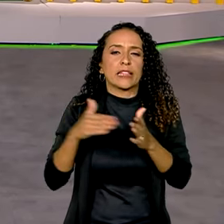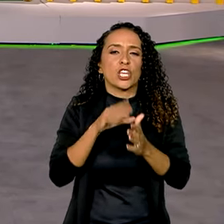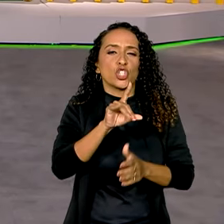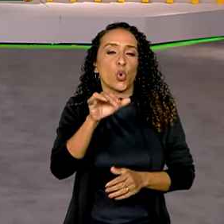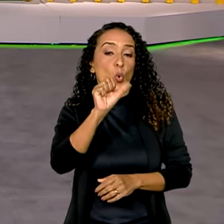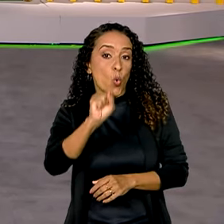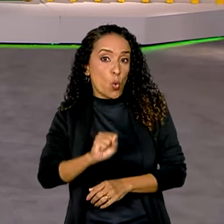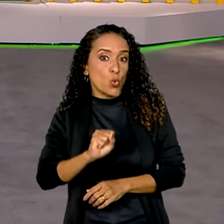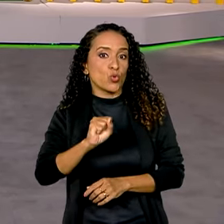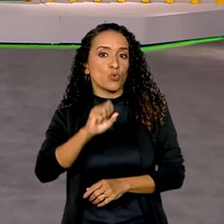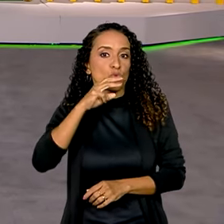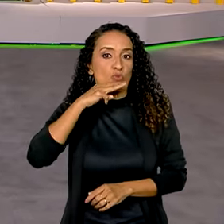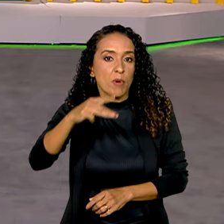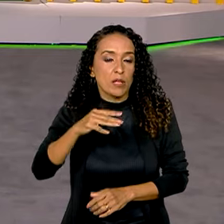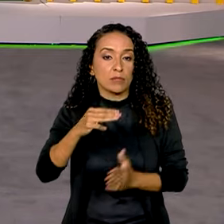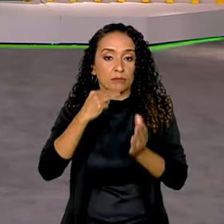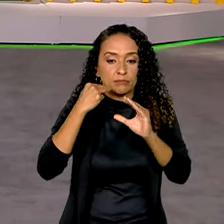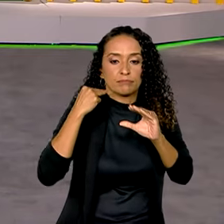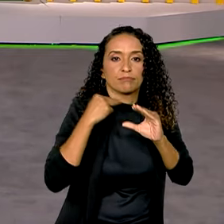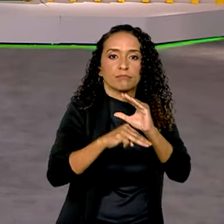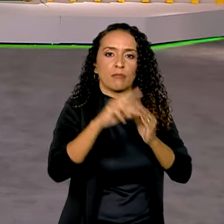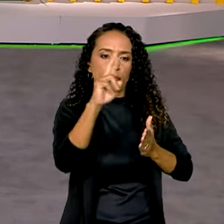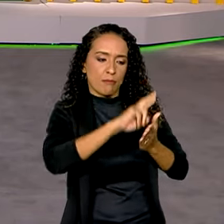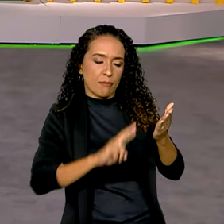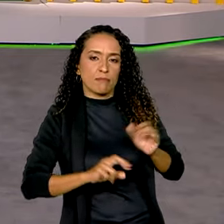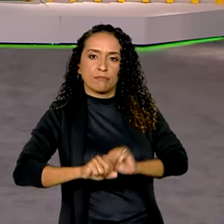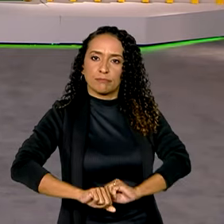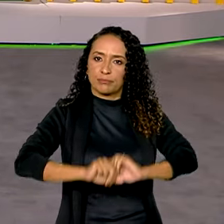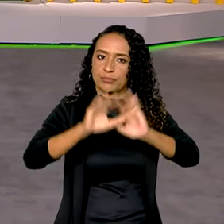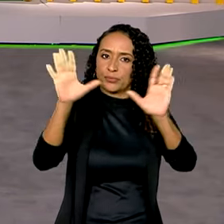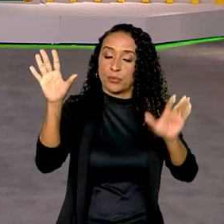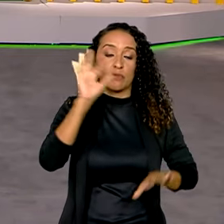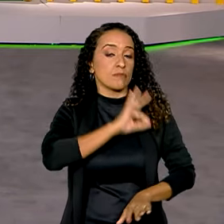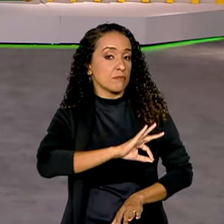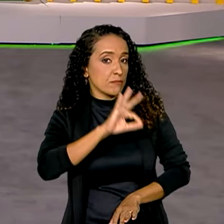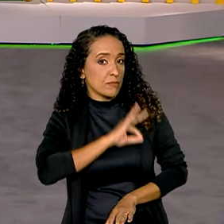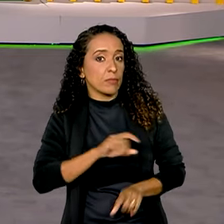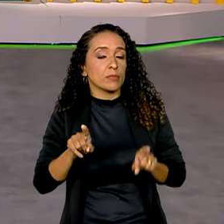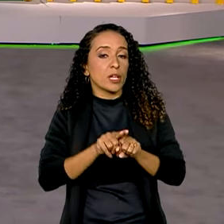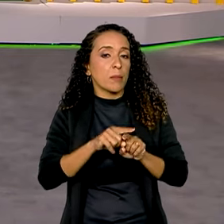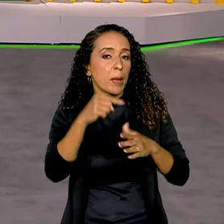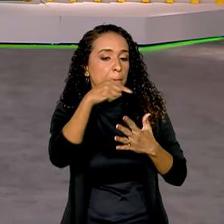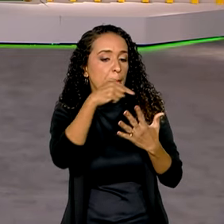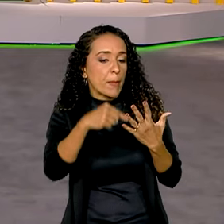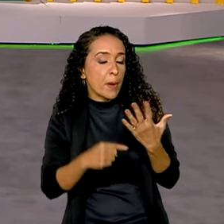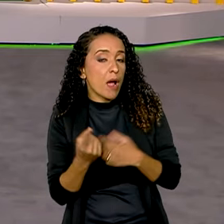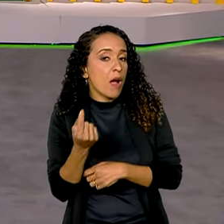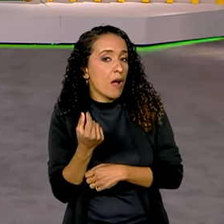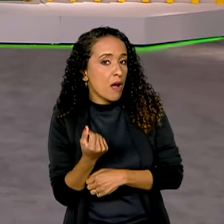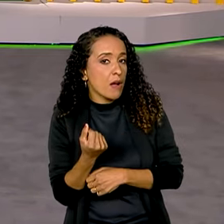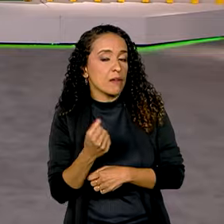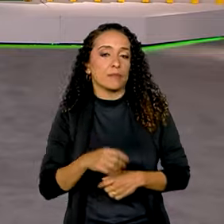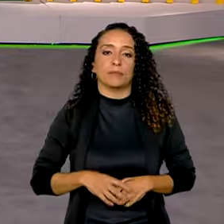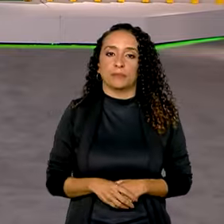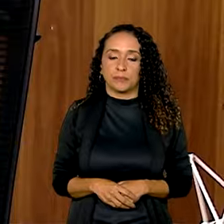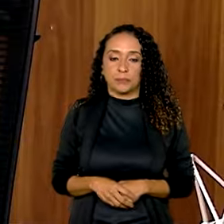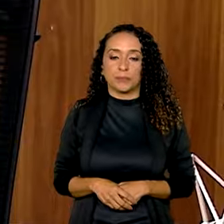8 de março para enviar o relatório de transparência salarial e critérios remuneratórios.